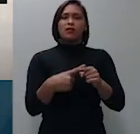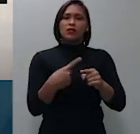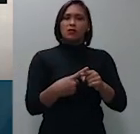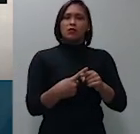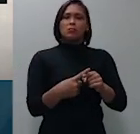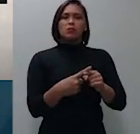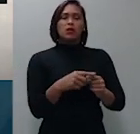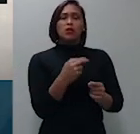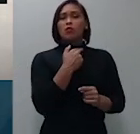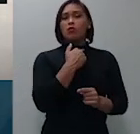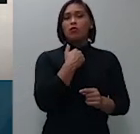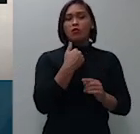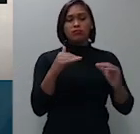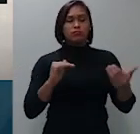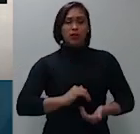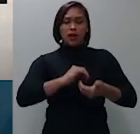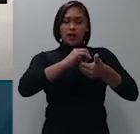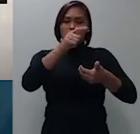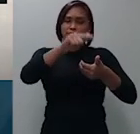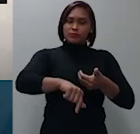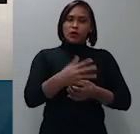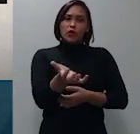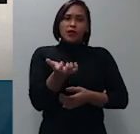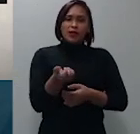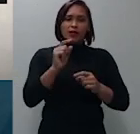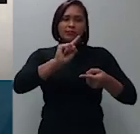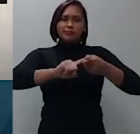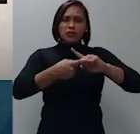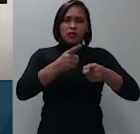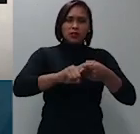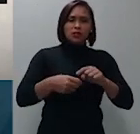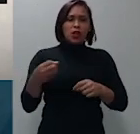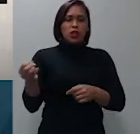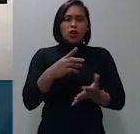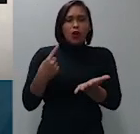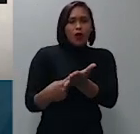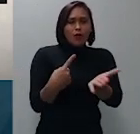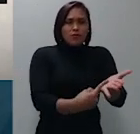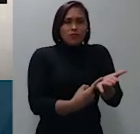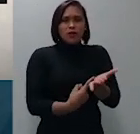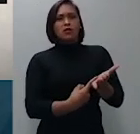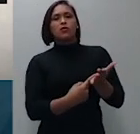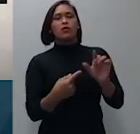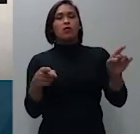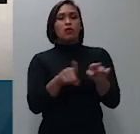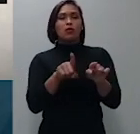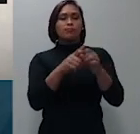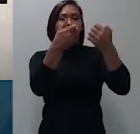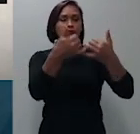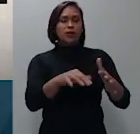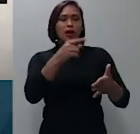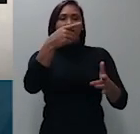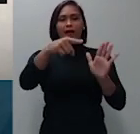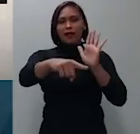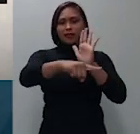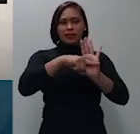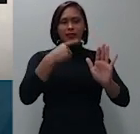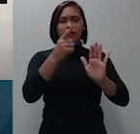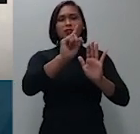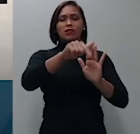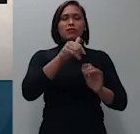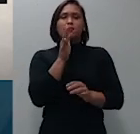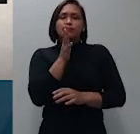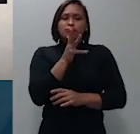corte alegando pretensas tratativas para novo acordo a despeito da reiterada negativa ao postergamento da solução da